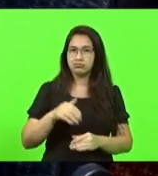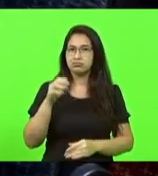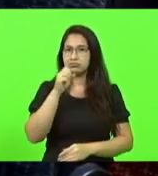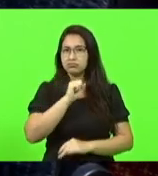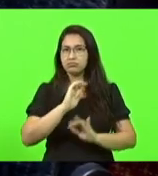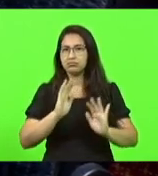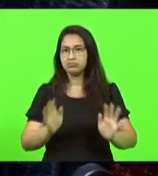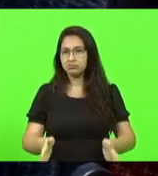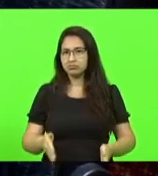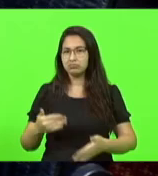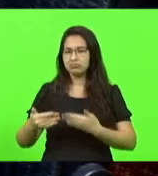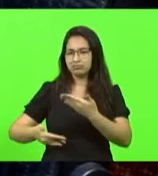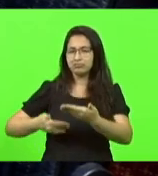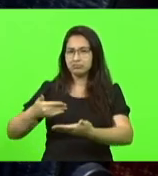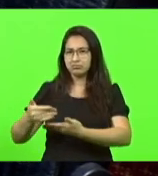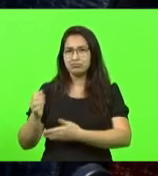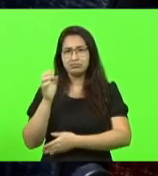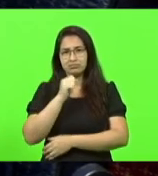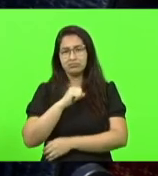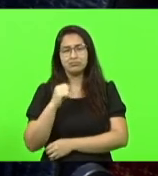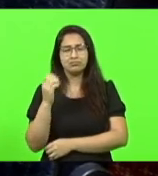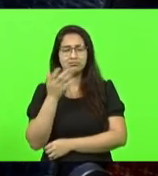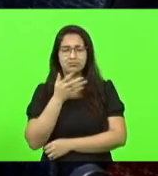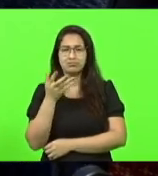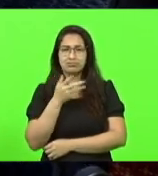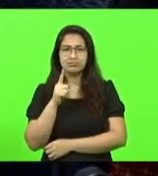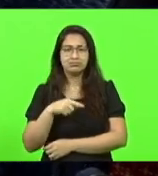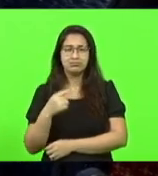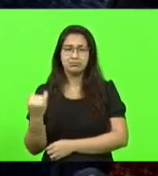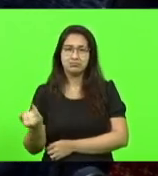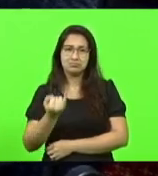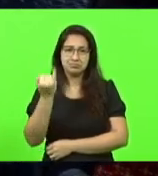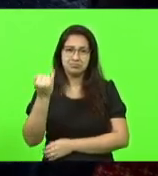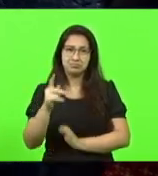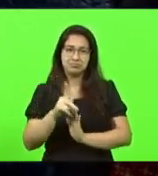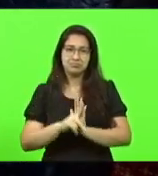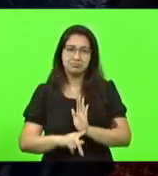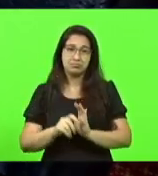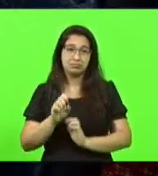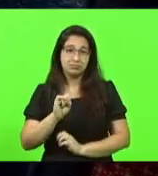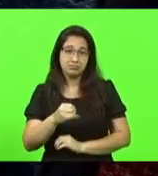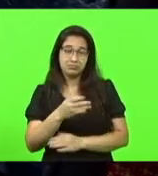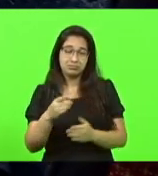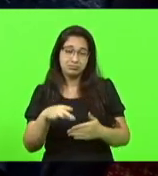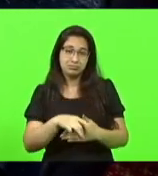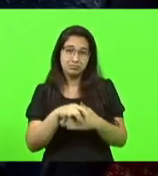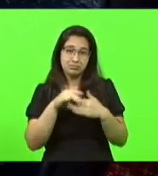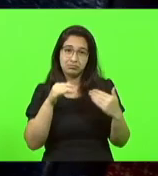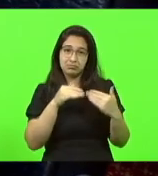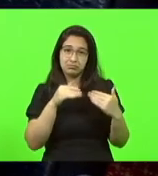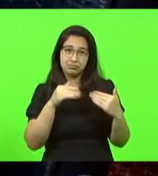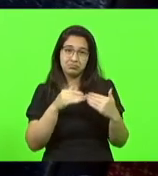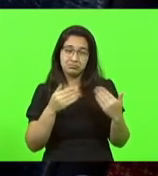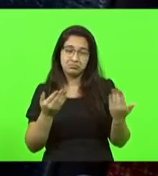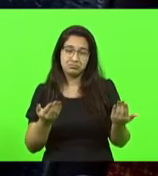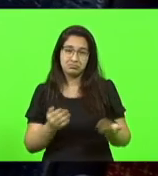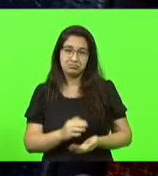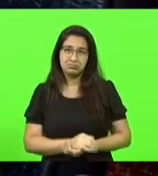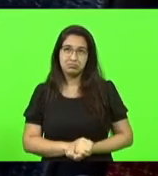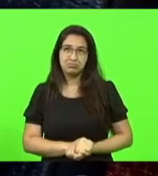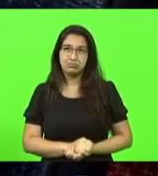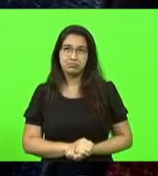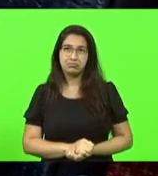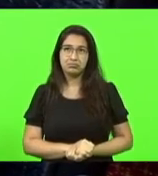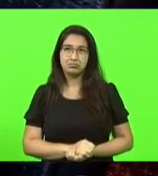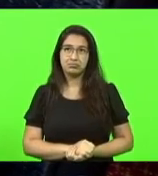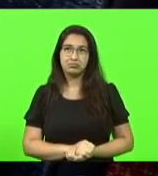dar andamento que é muito relevante para projeto. Eu acredito que, se as lideranças concordarem, não vejo problema de nós